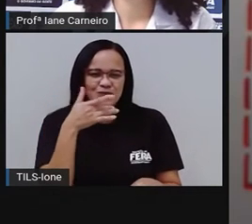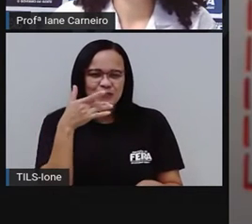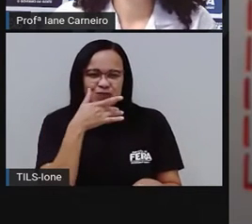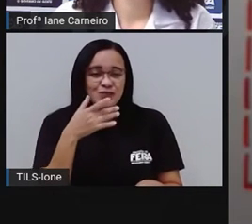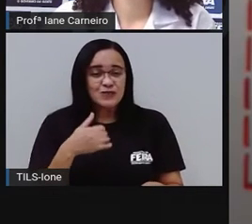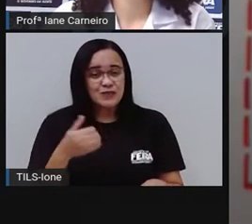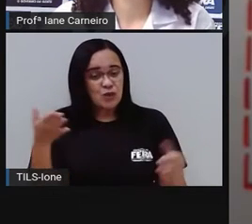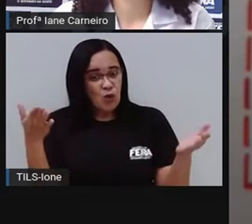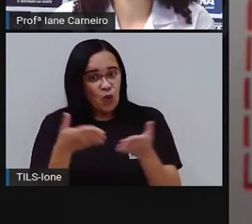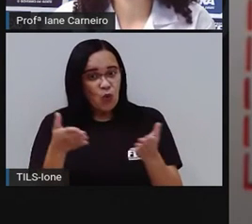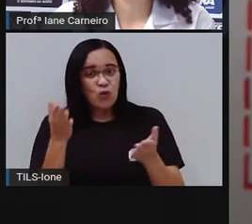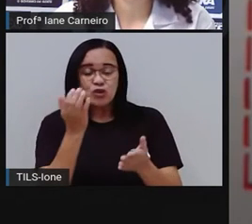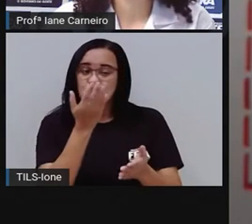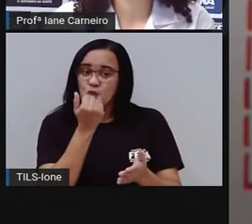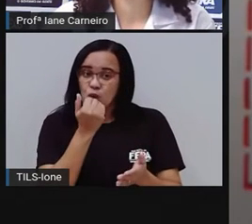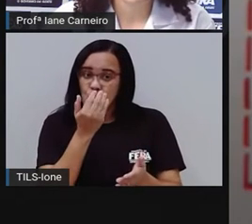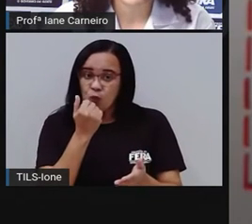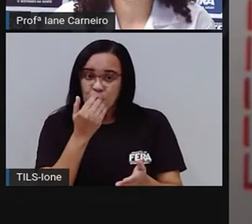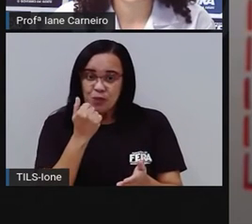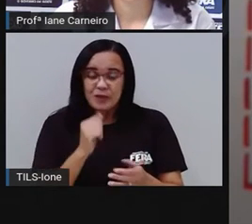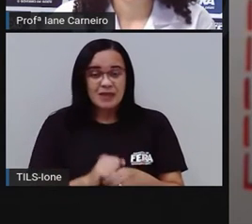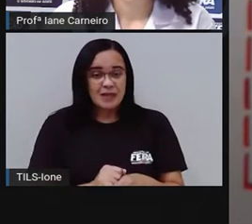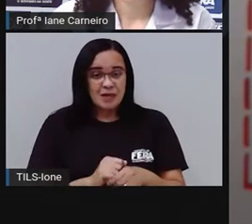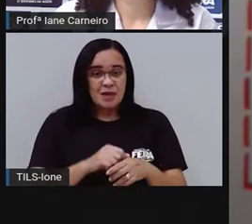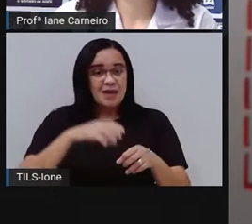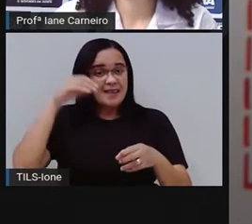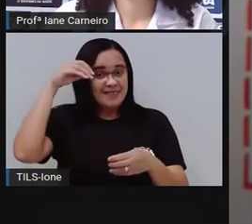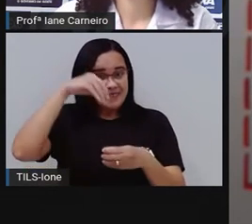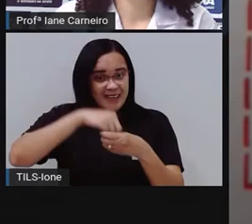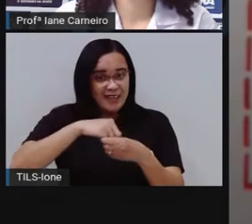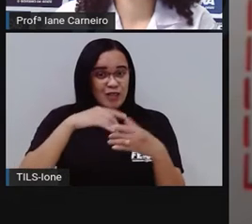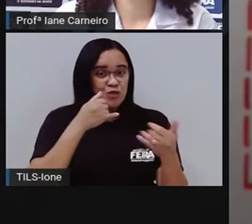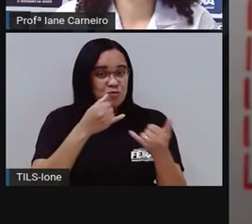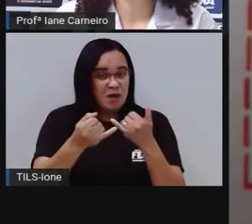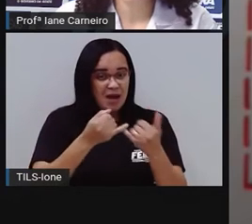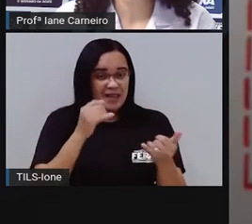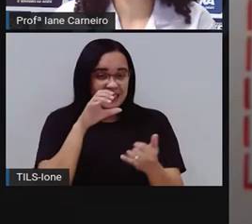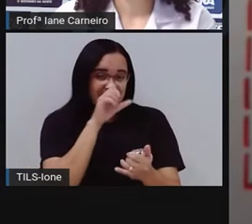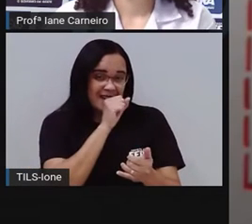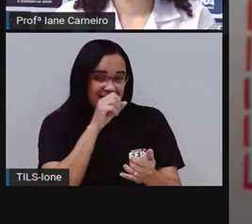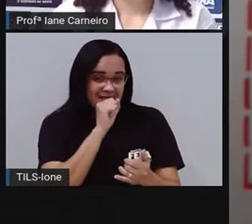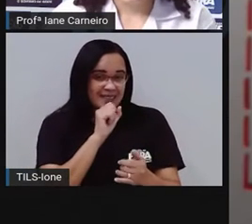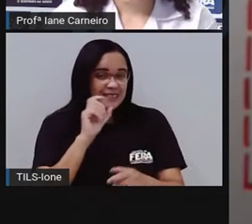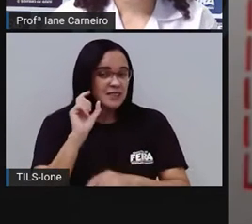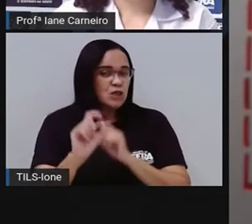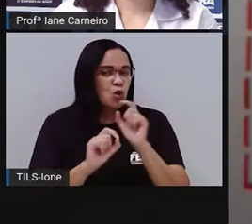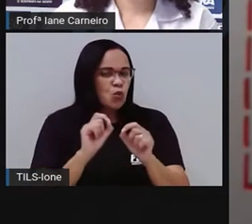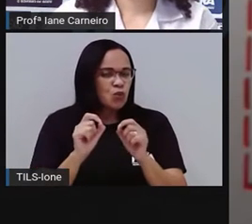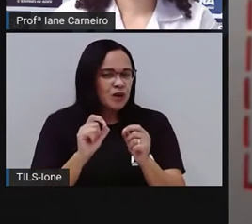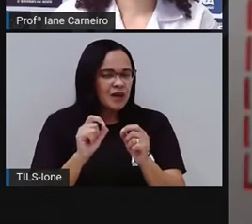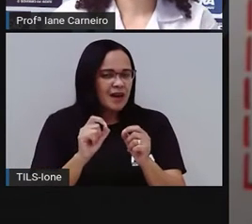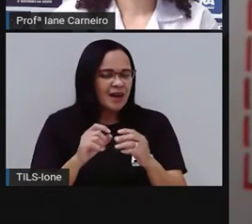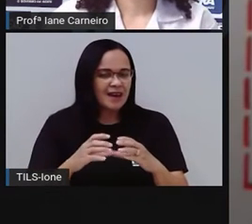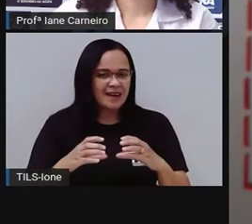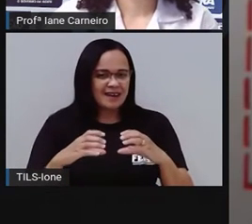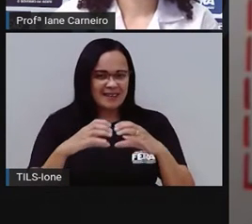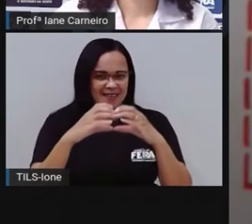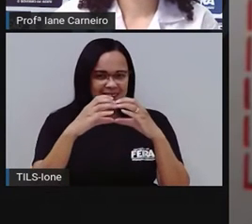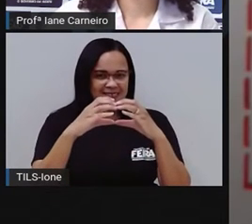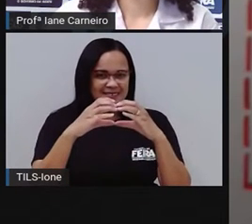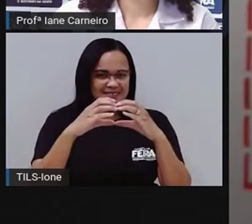eu comi. Tinha polpa alaranjada. Ah, eu gosto de... Qual será a fruta?